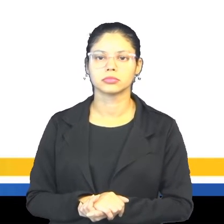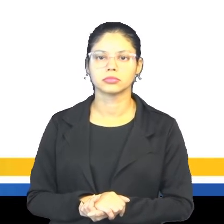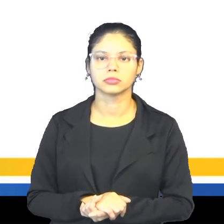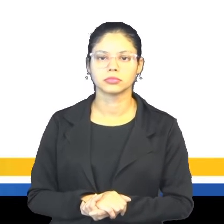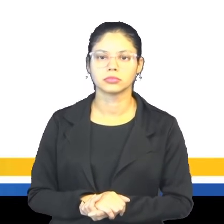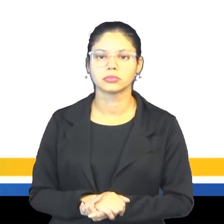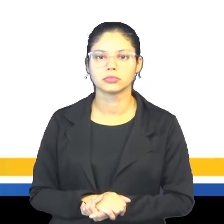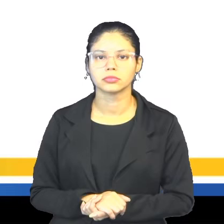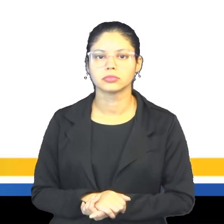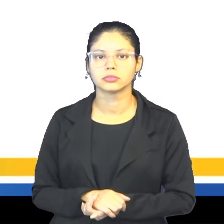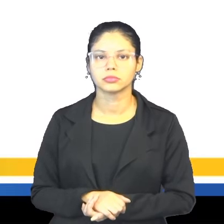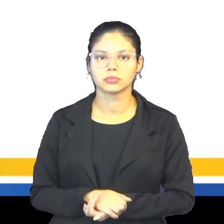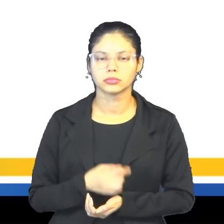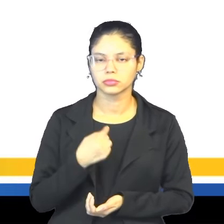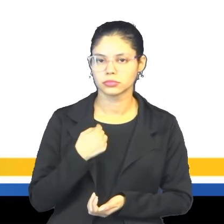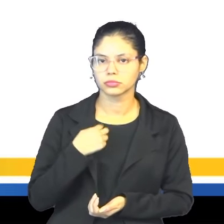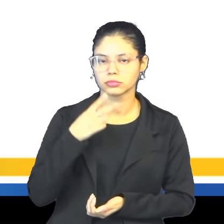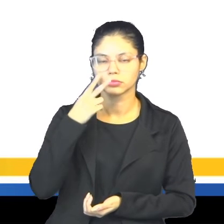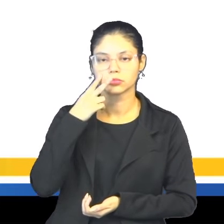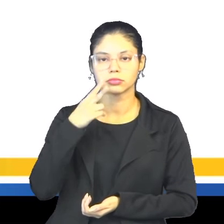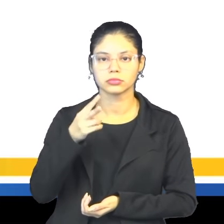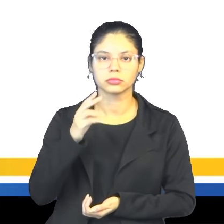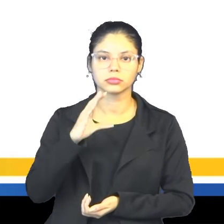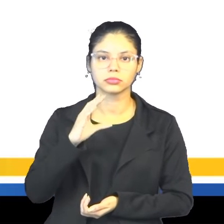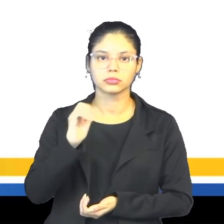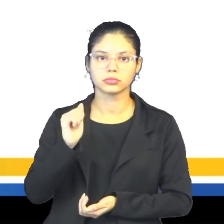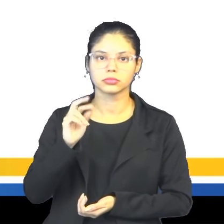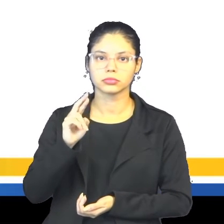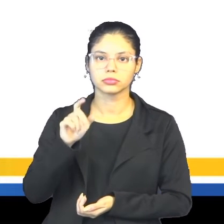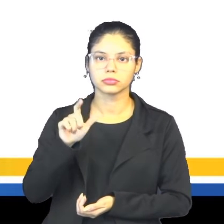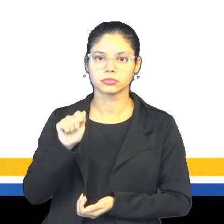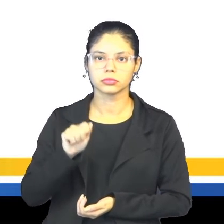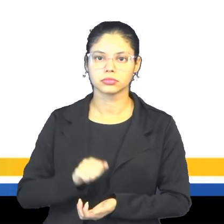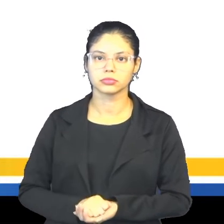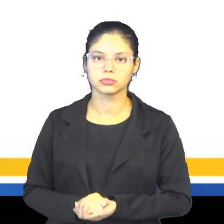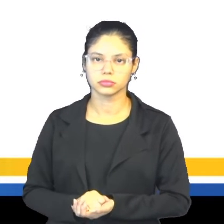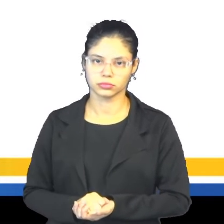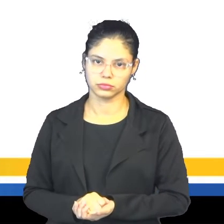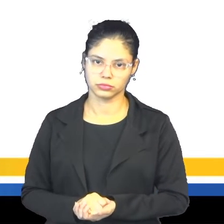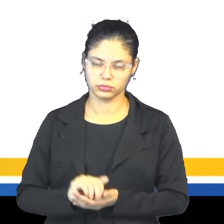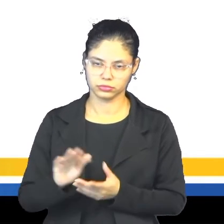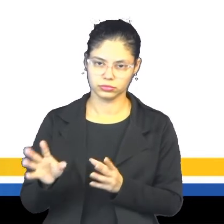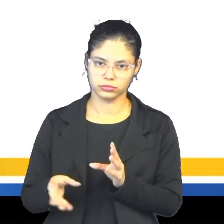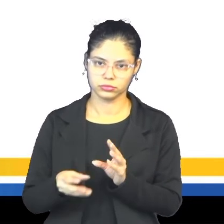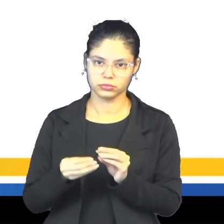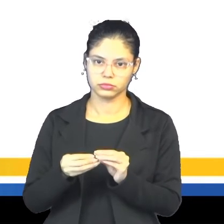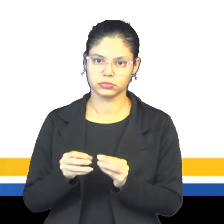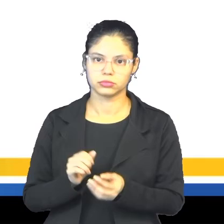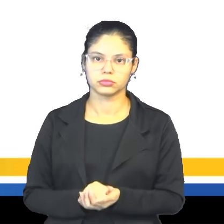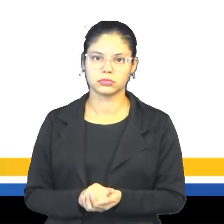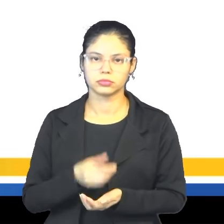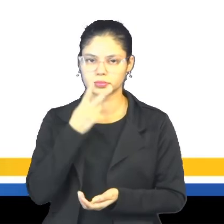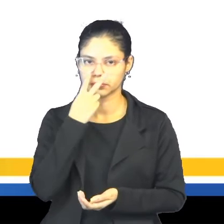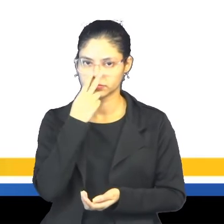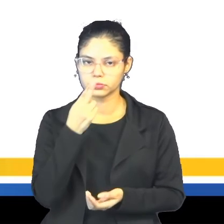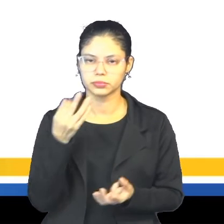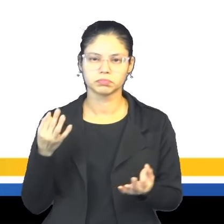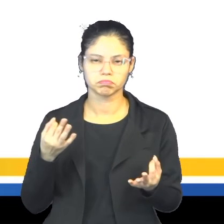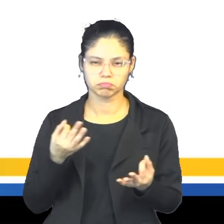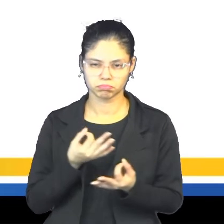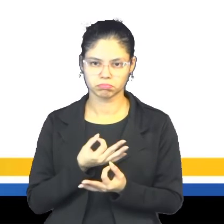great. Eu vi a Carla, né, aí temos aí o espacinho que você vai completar. Ela parece